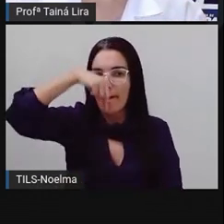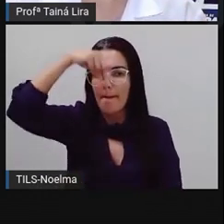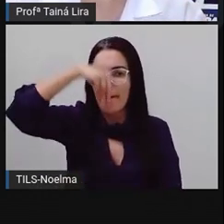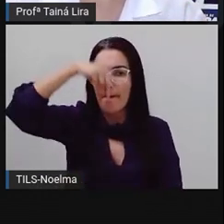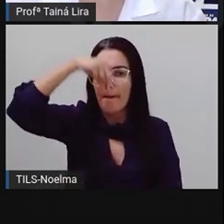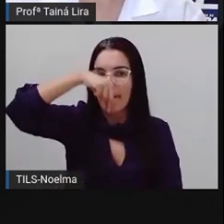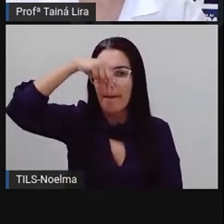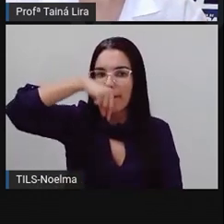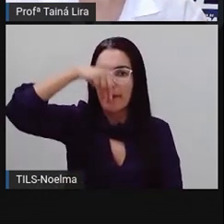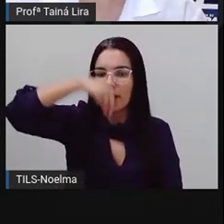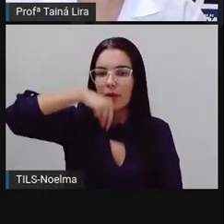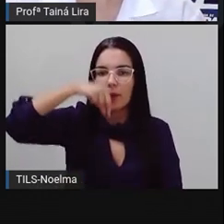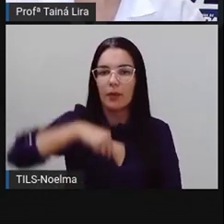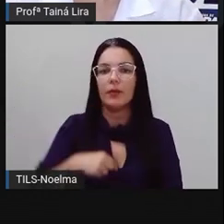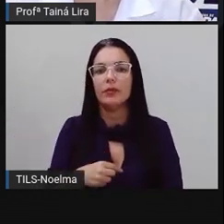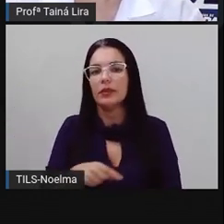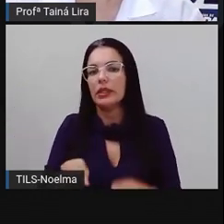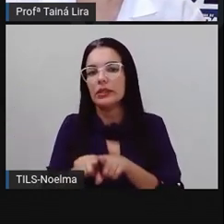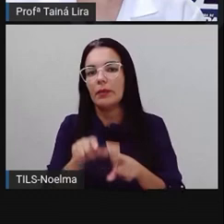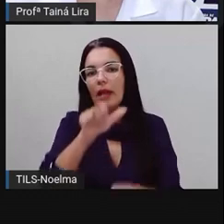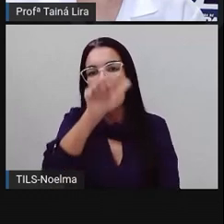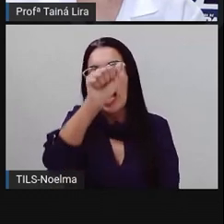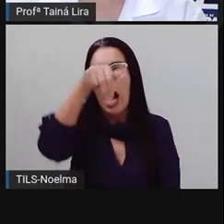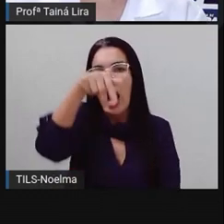forte. Angu.